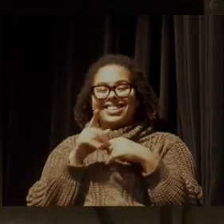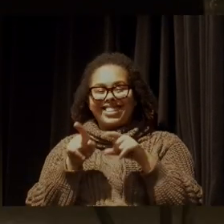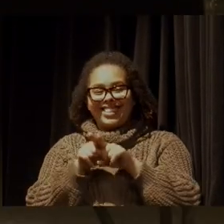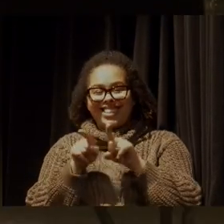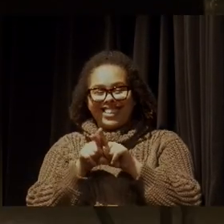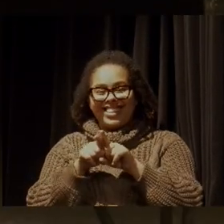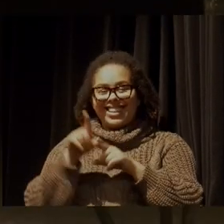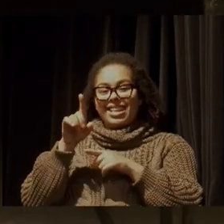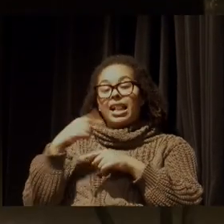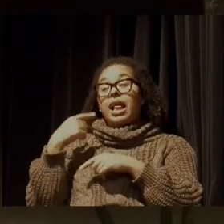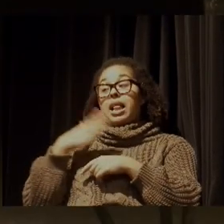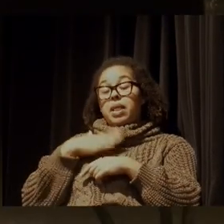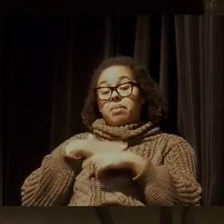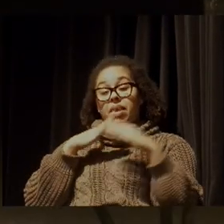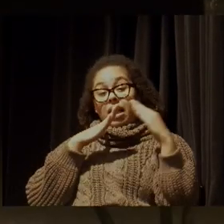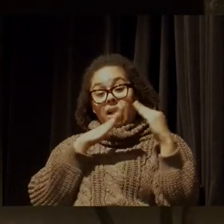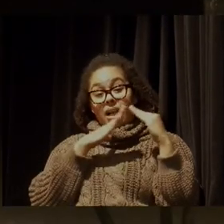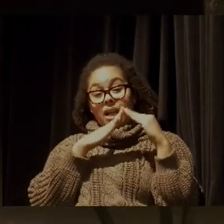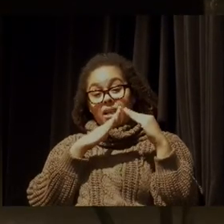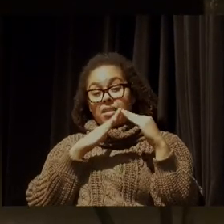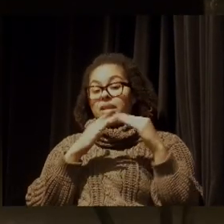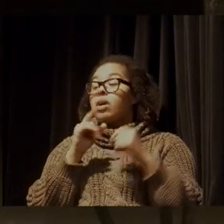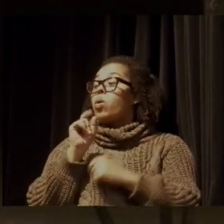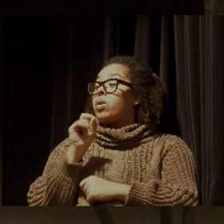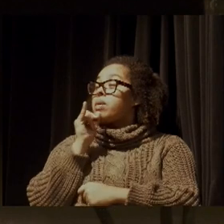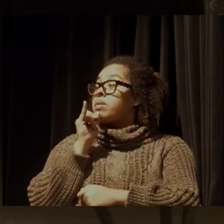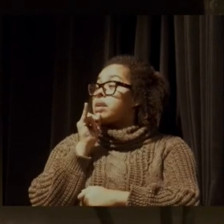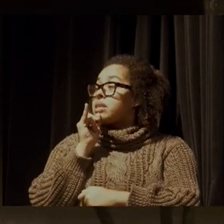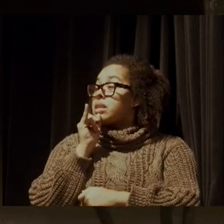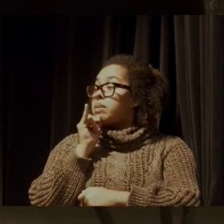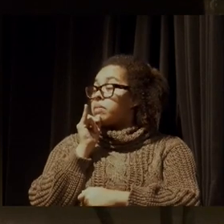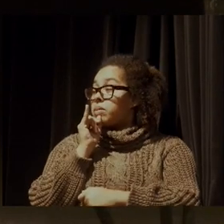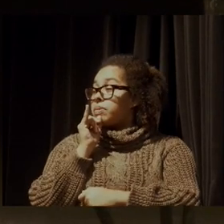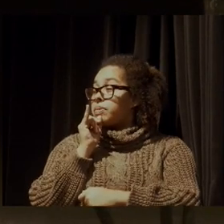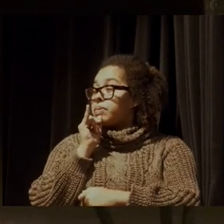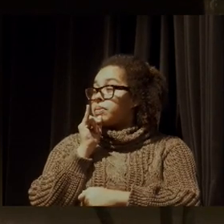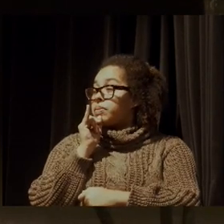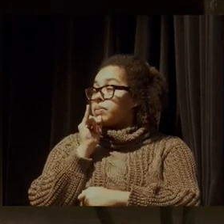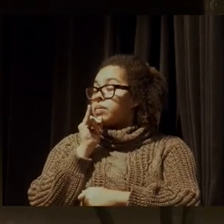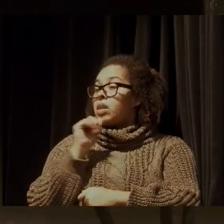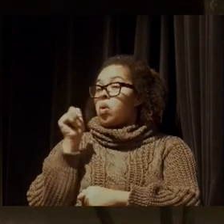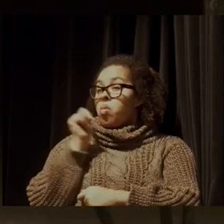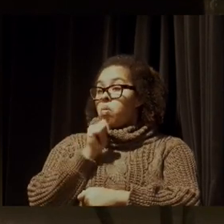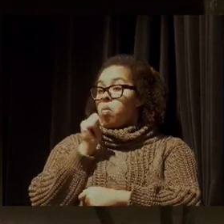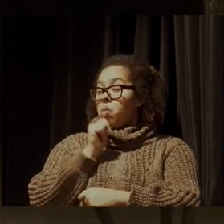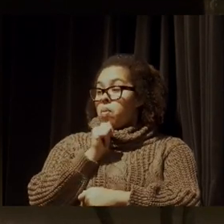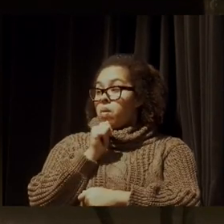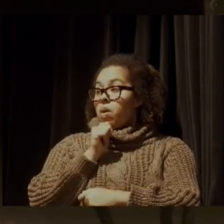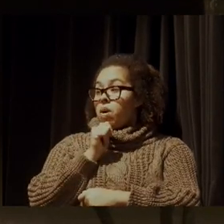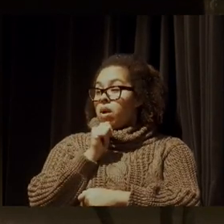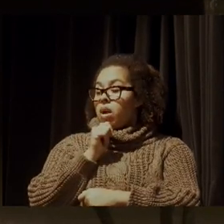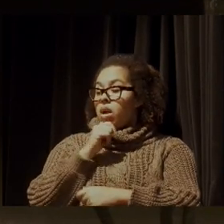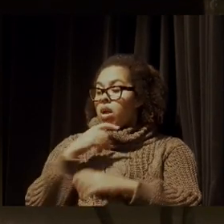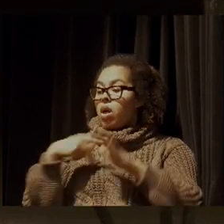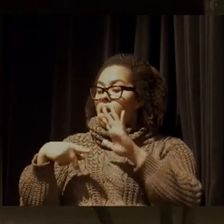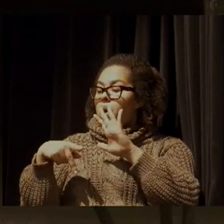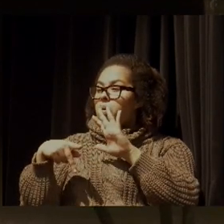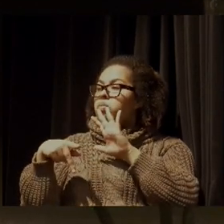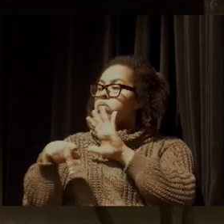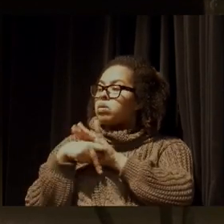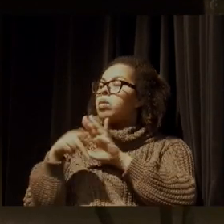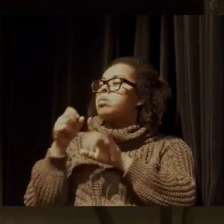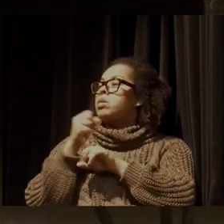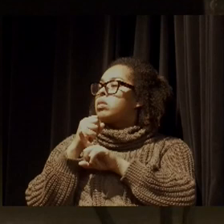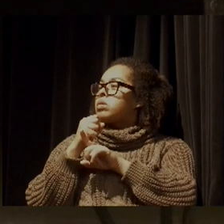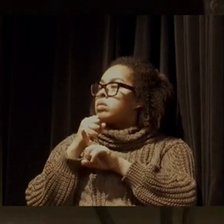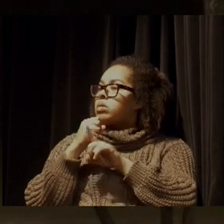esses dias lá em casa, está uma moça que foi da Sociedade Internacional de